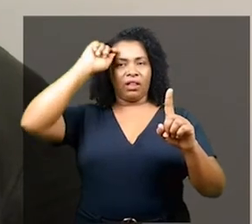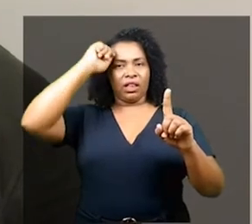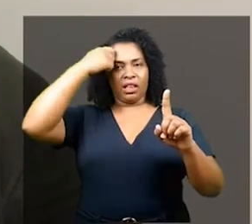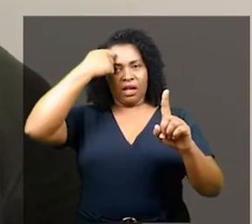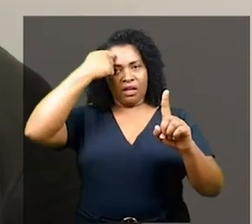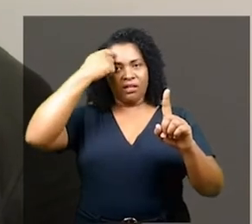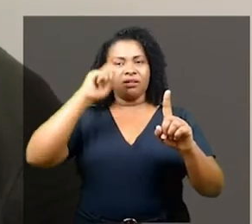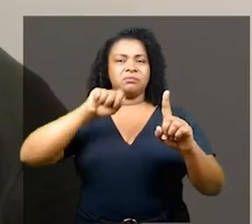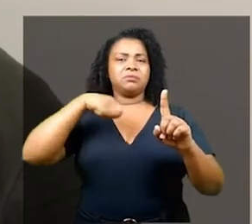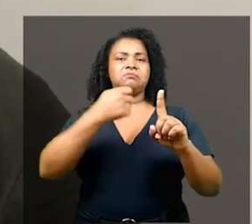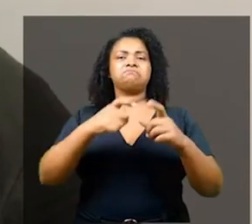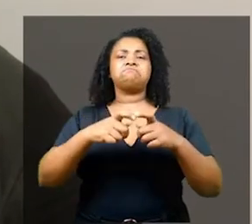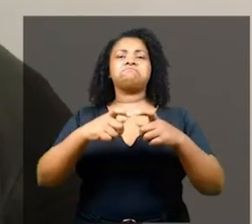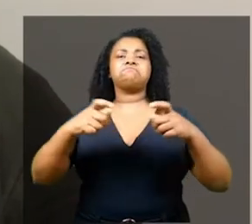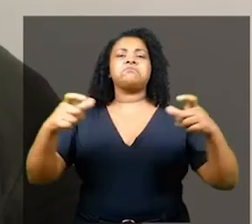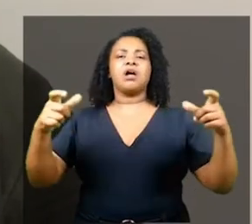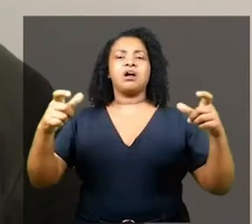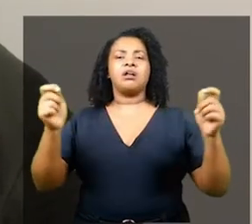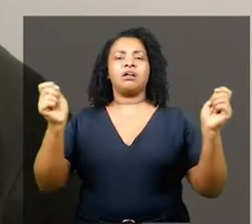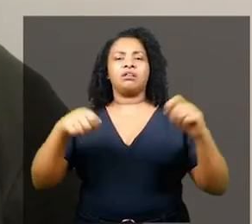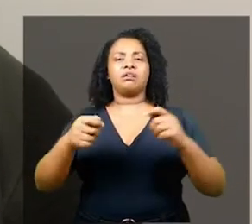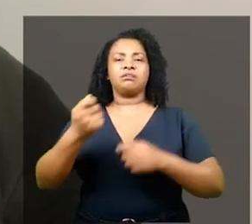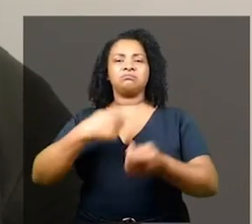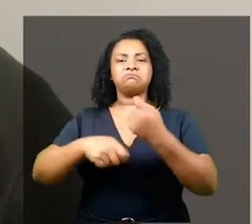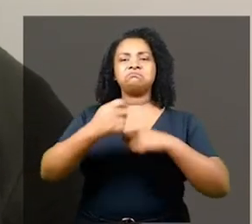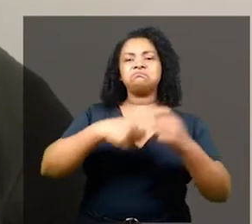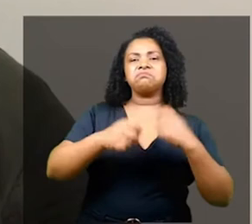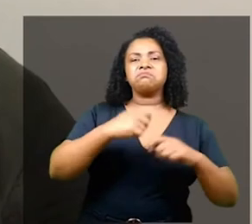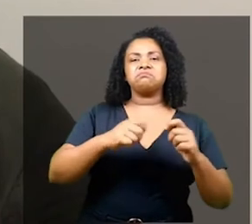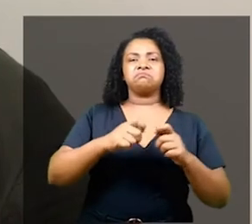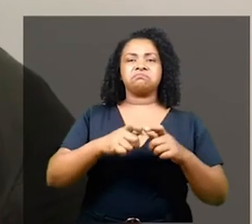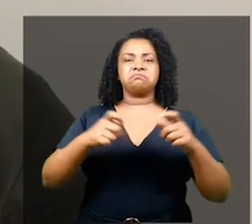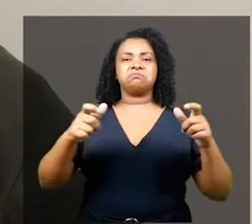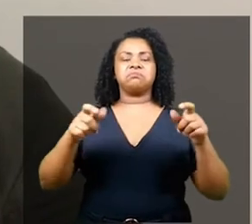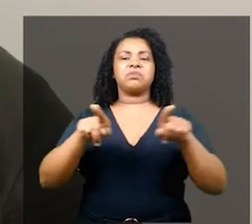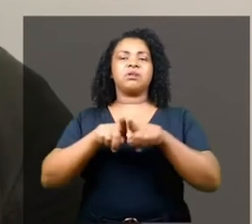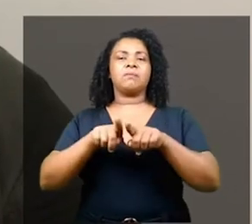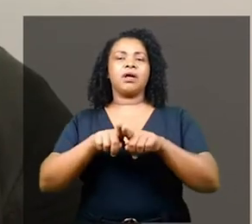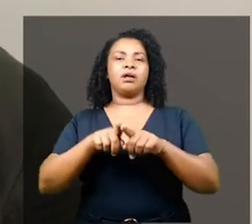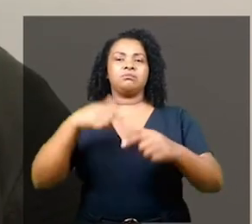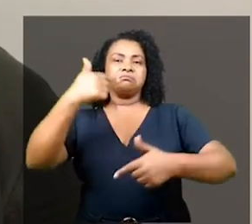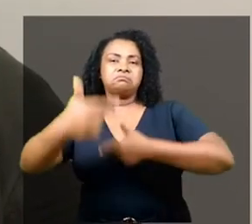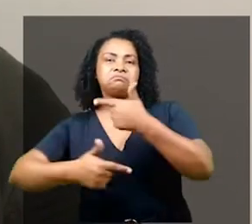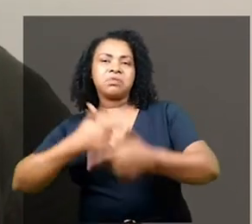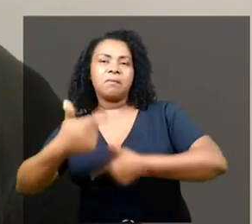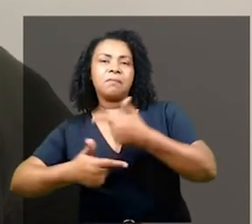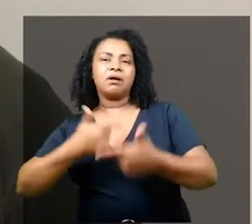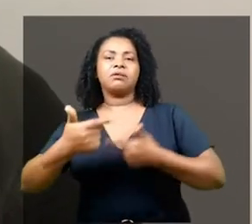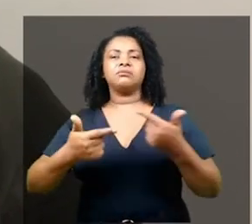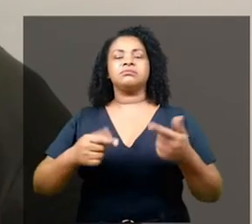que gera recursos e eu estou falando, quando eu falo recursos de mão de obra, portanto,